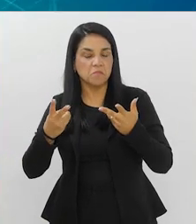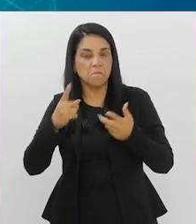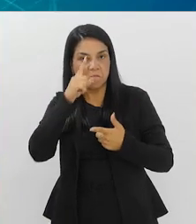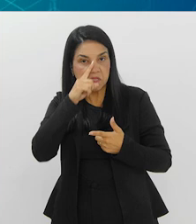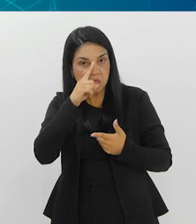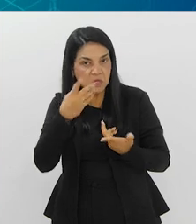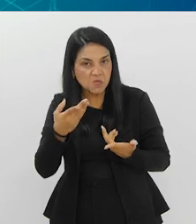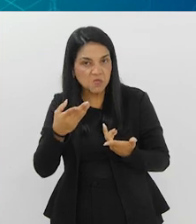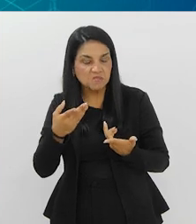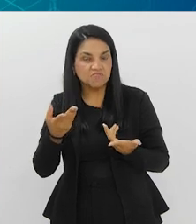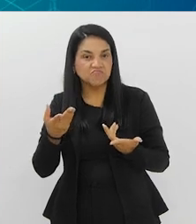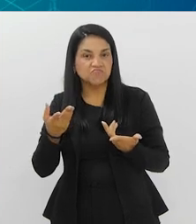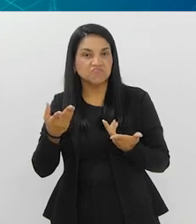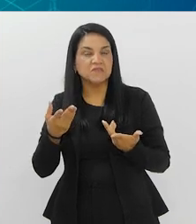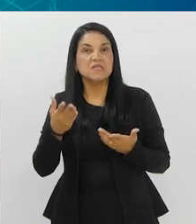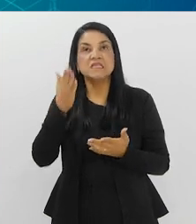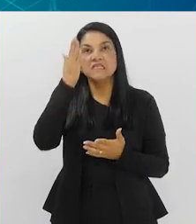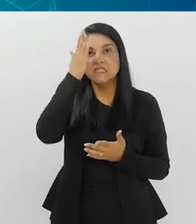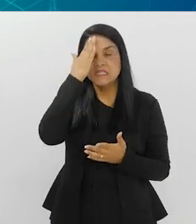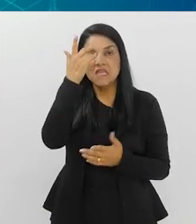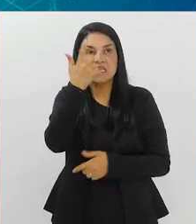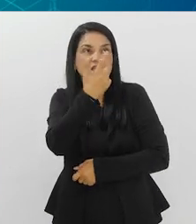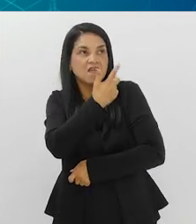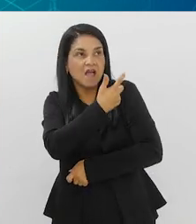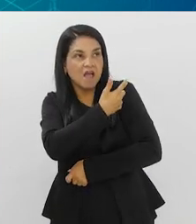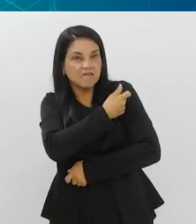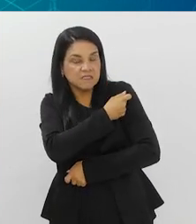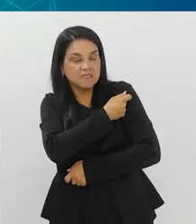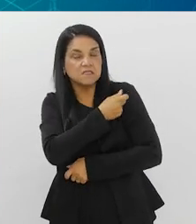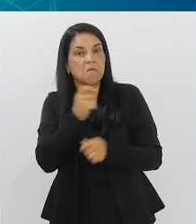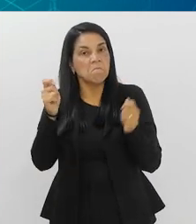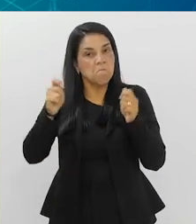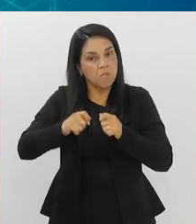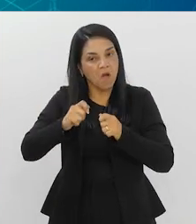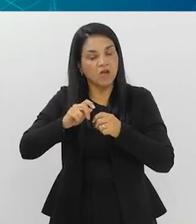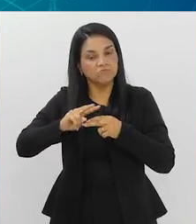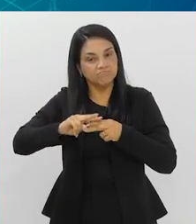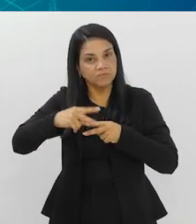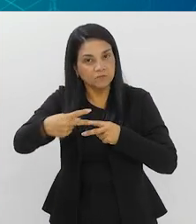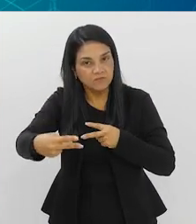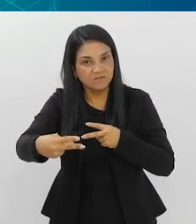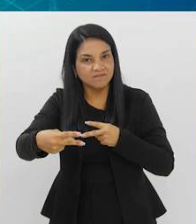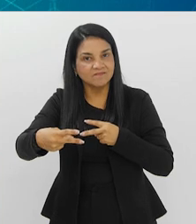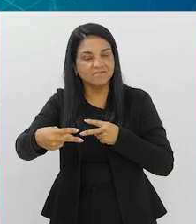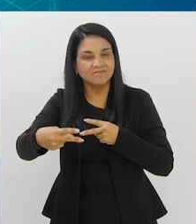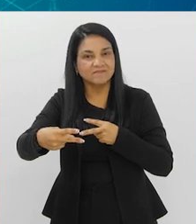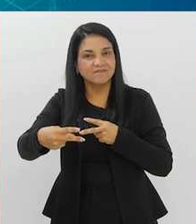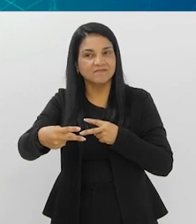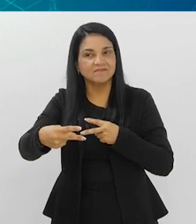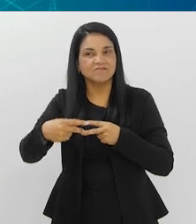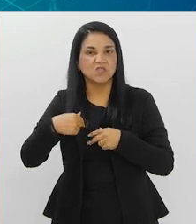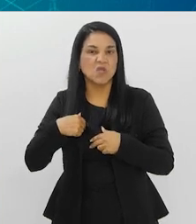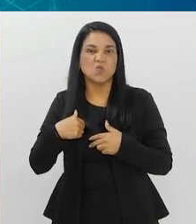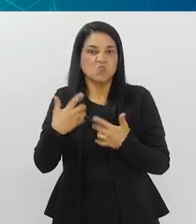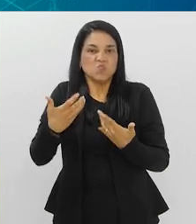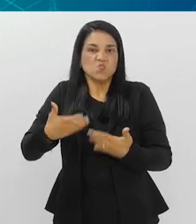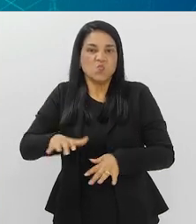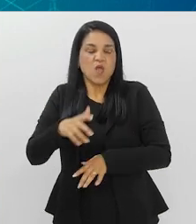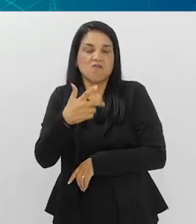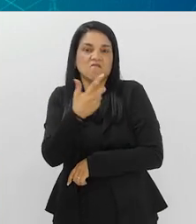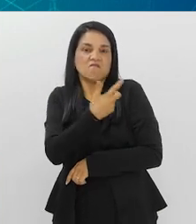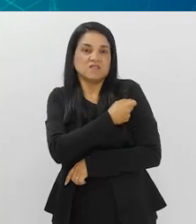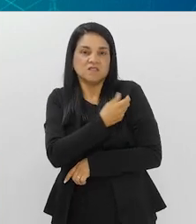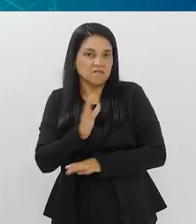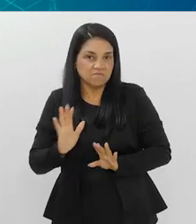ainda sei que a vacina pode causar algum evento adverso, essa equação cai para o outro lado. Eu não